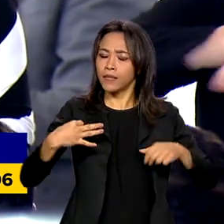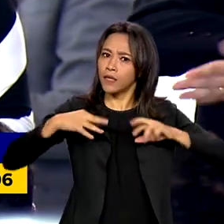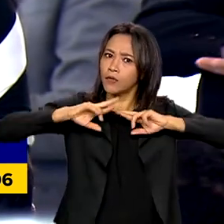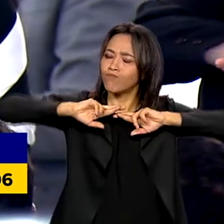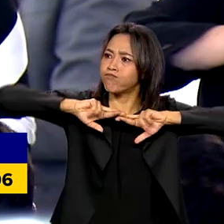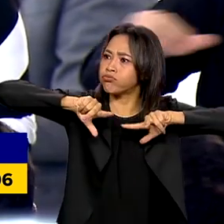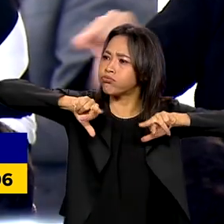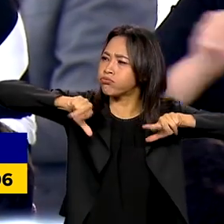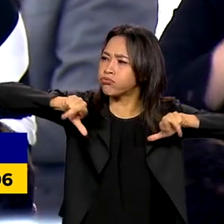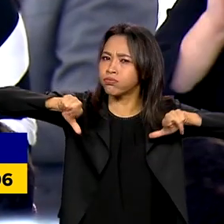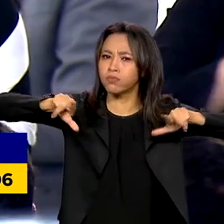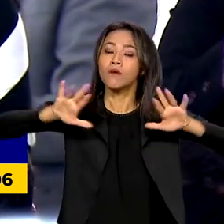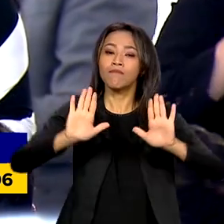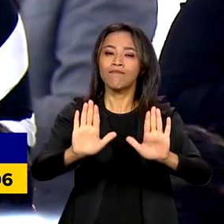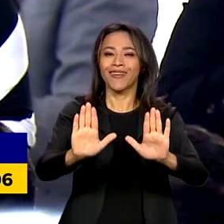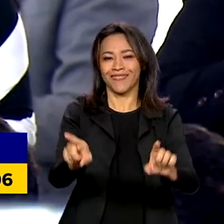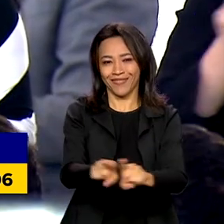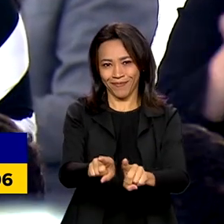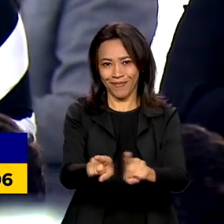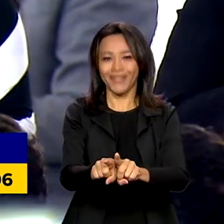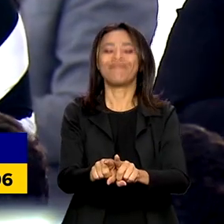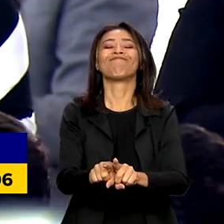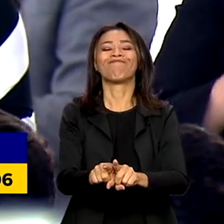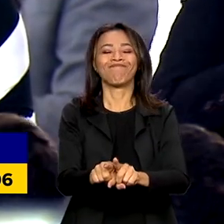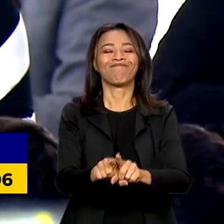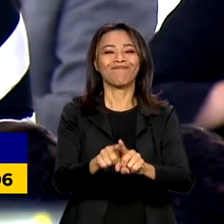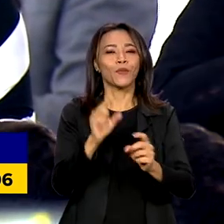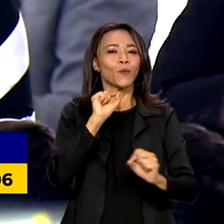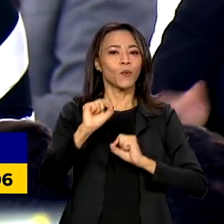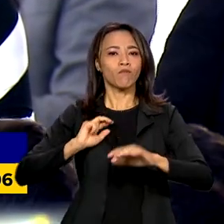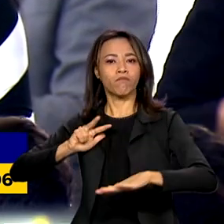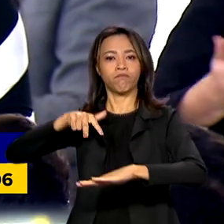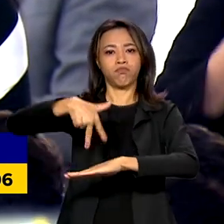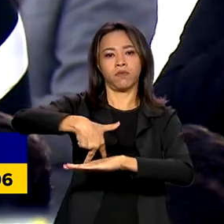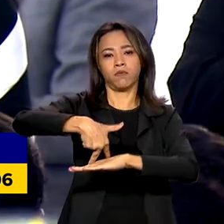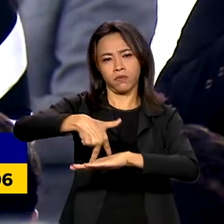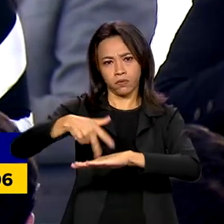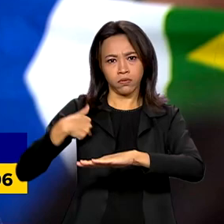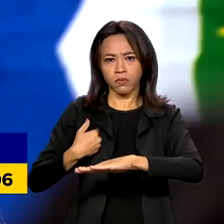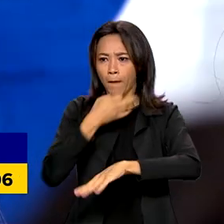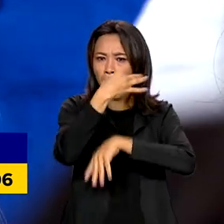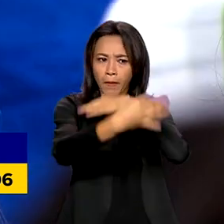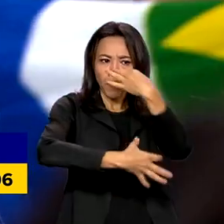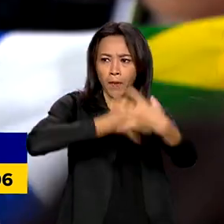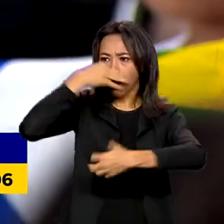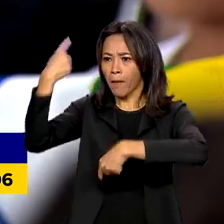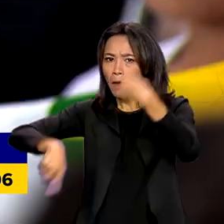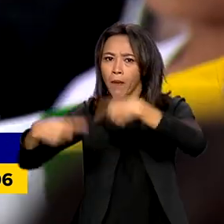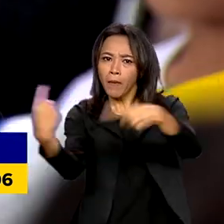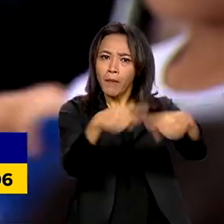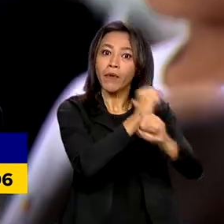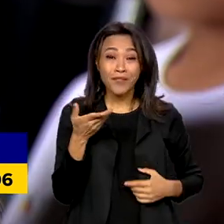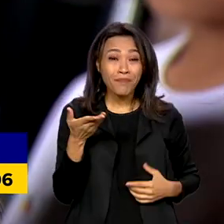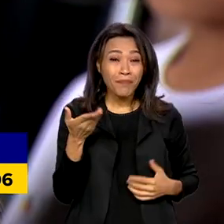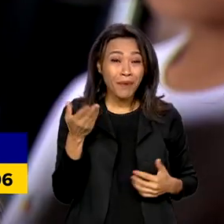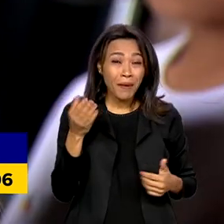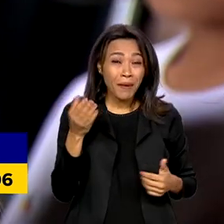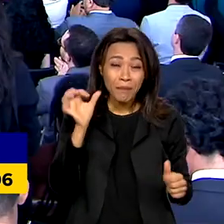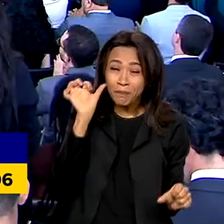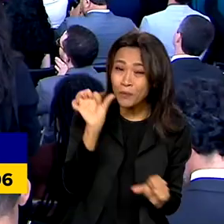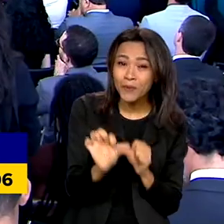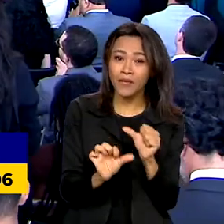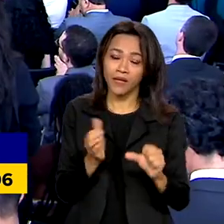conhecimento, mas também promovem a sua participação ativa na sociedade. E para mudar essa realidade,